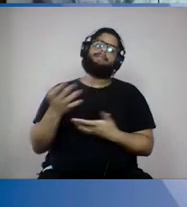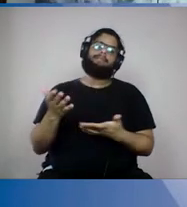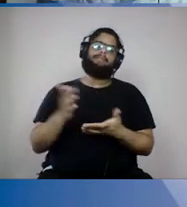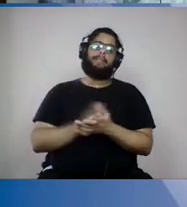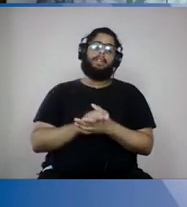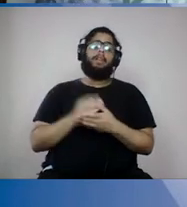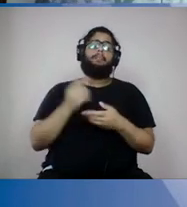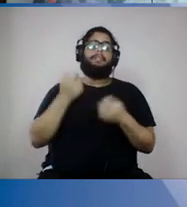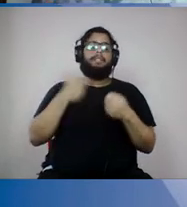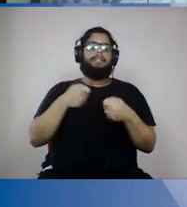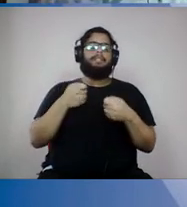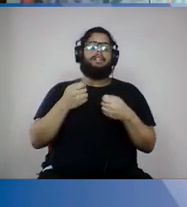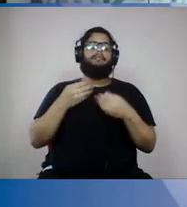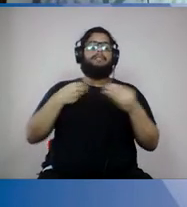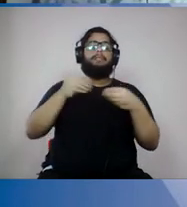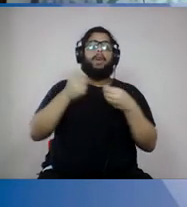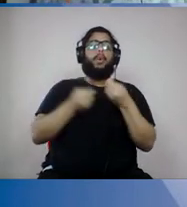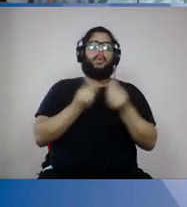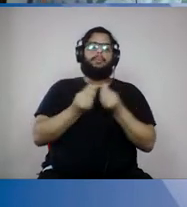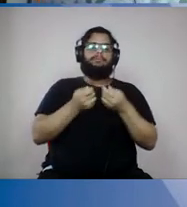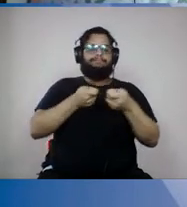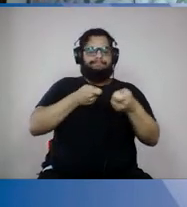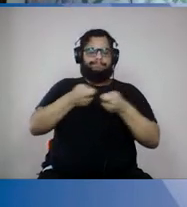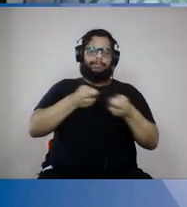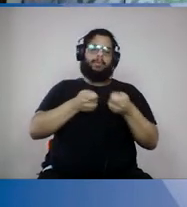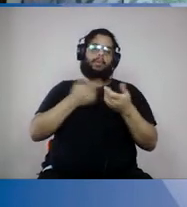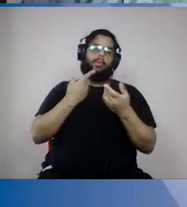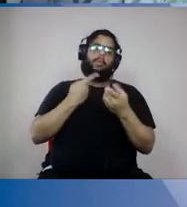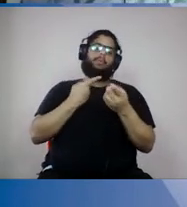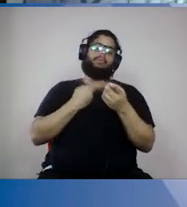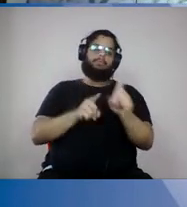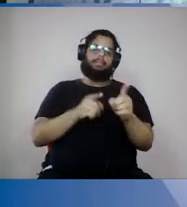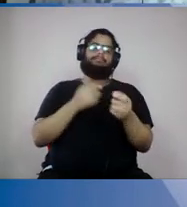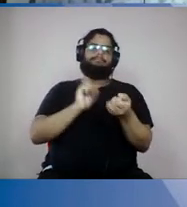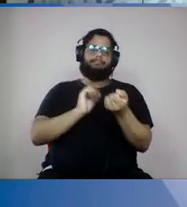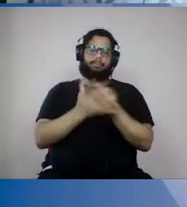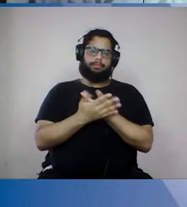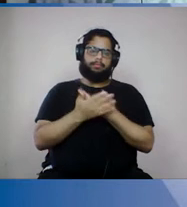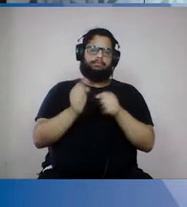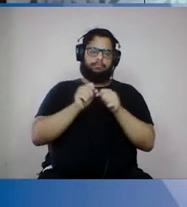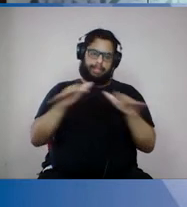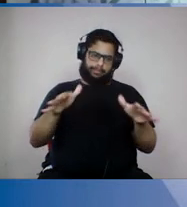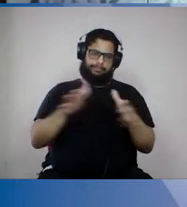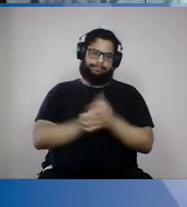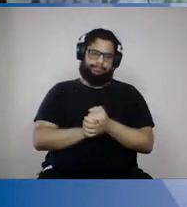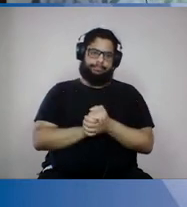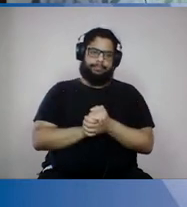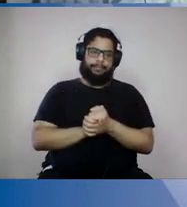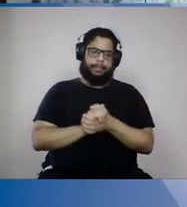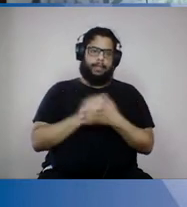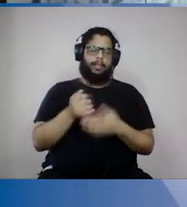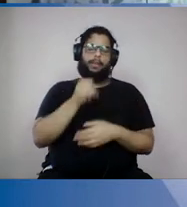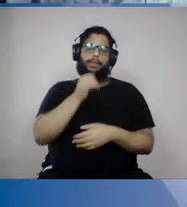Combatendo a pandemia, quer dizer, o pré-requisito para flexibilizar as coisas é combater a pandemia, se a causa de fechar não foi